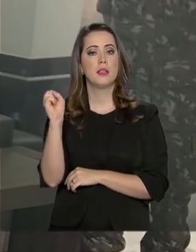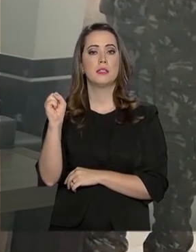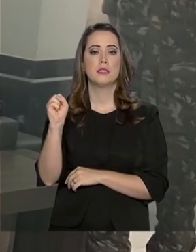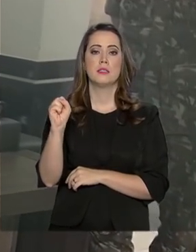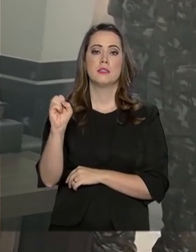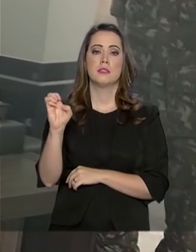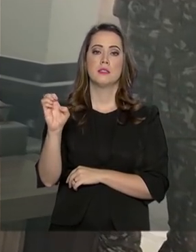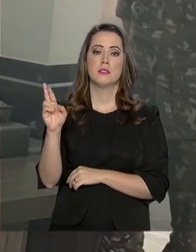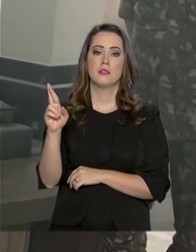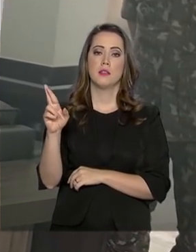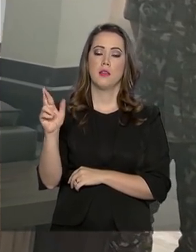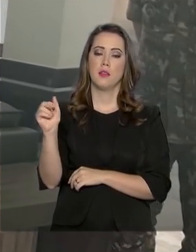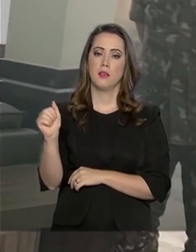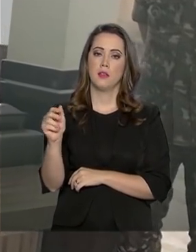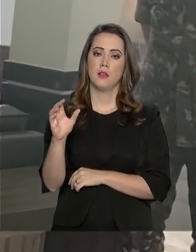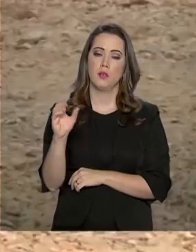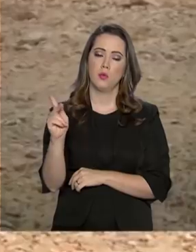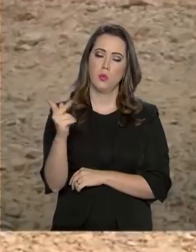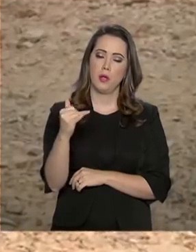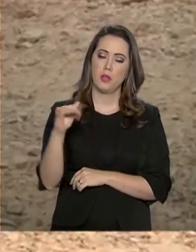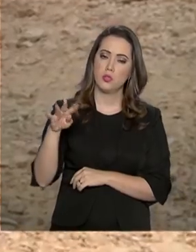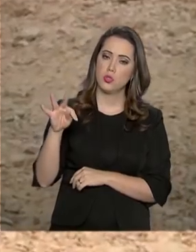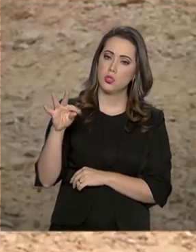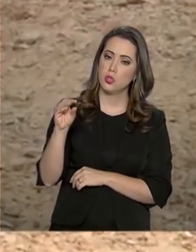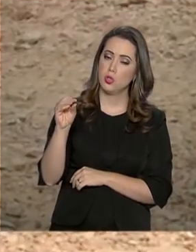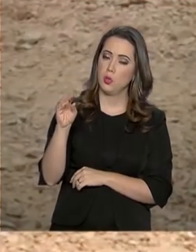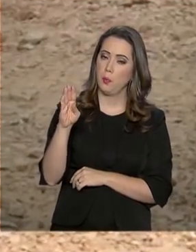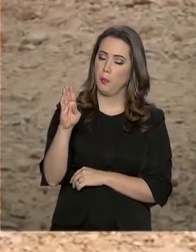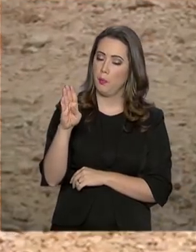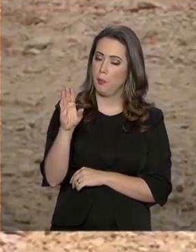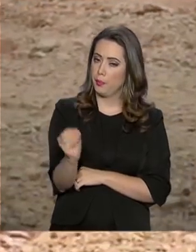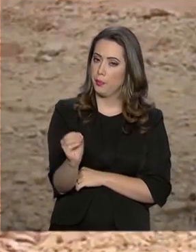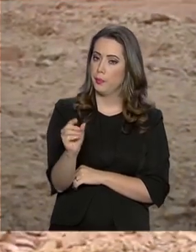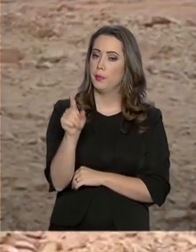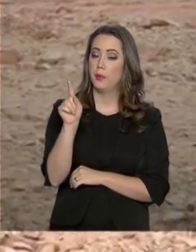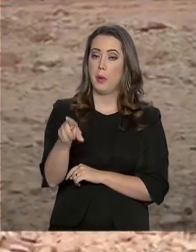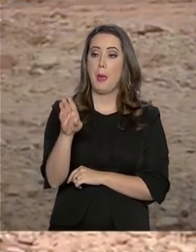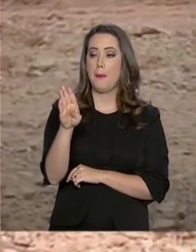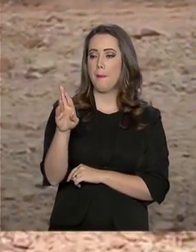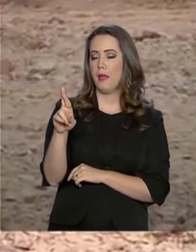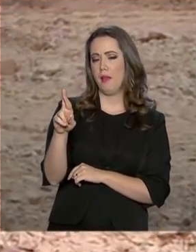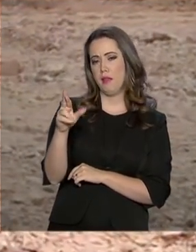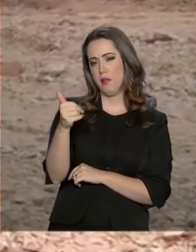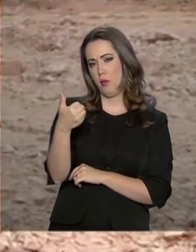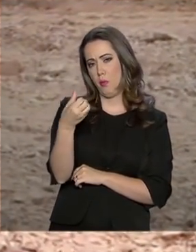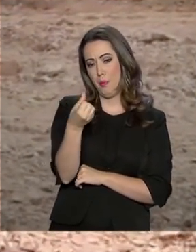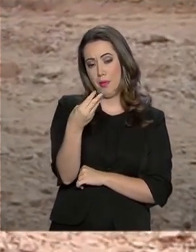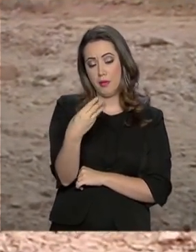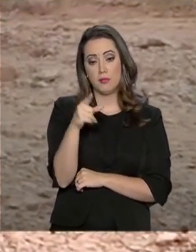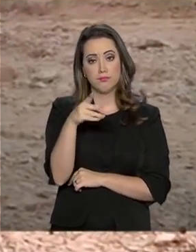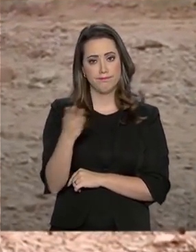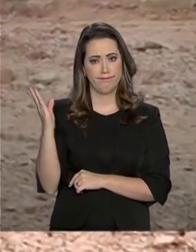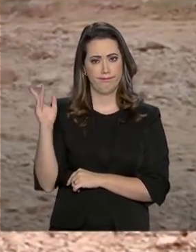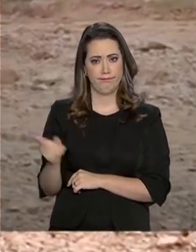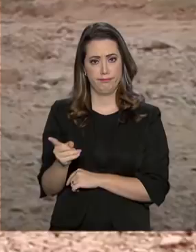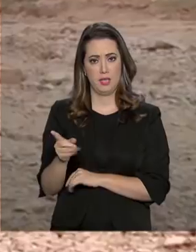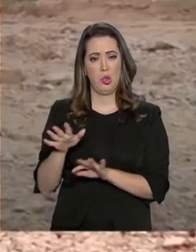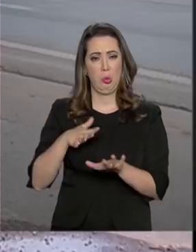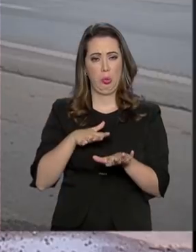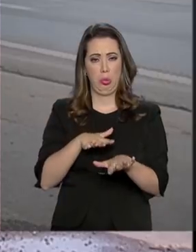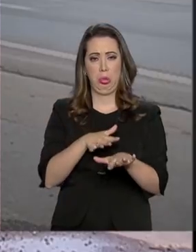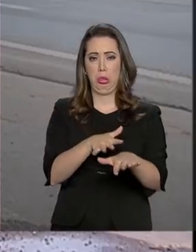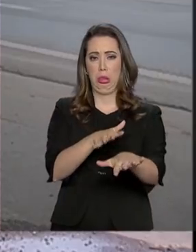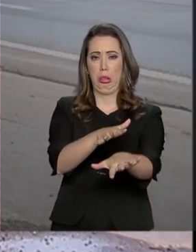acompanhar a situação da BR-163. Devido às fortes chuvas, as condições de tráfego na rodovia ficaram prejudicadas.